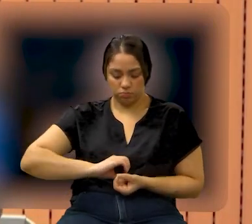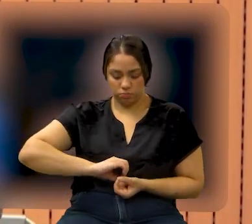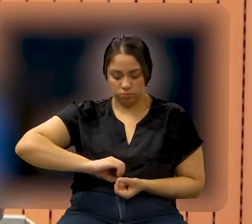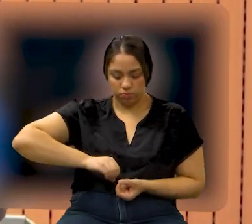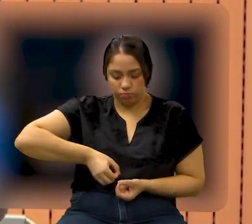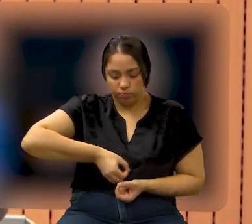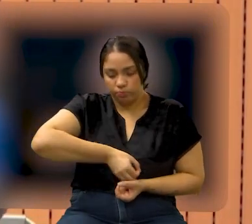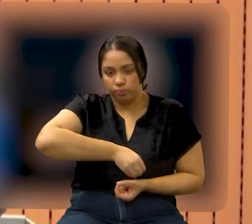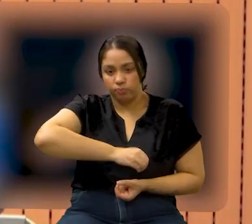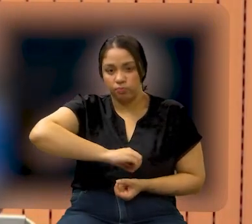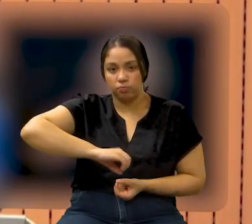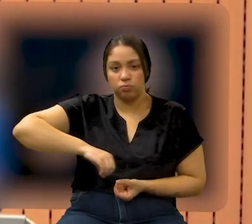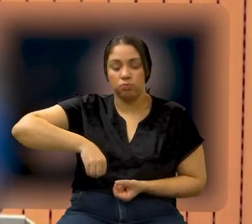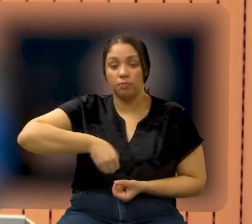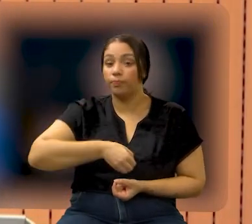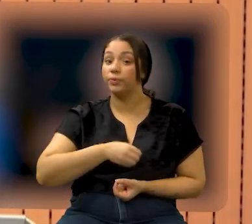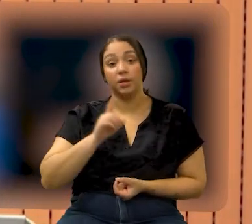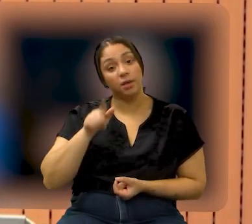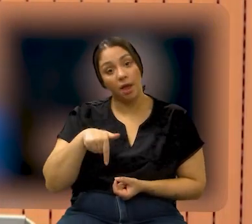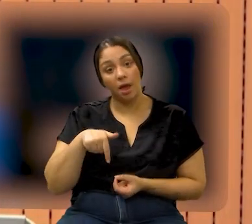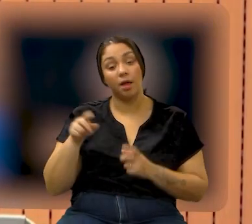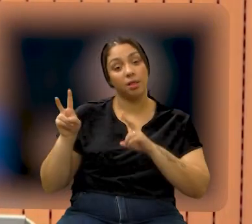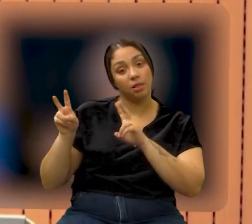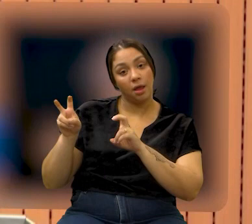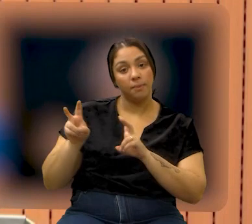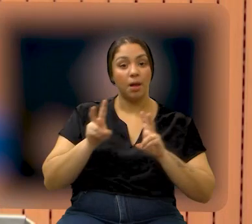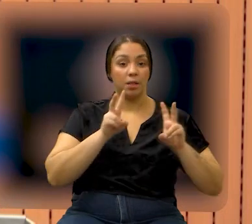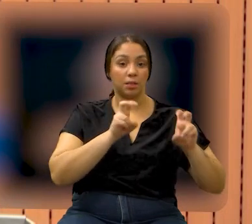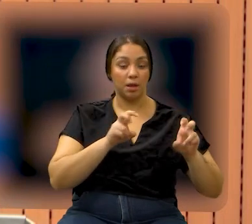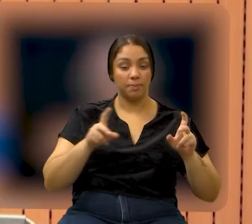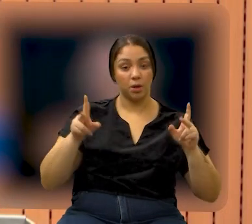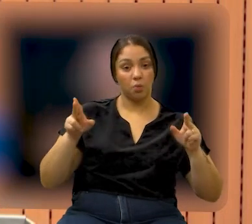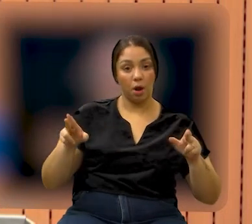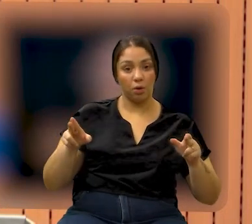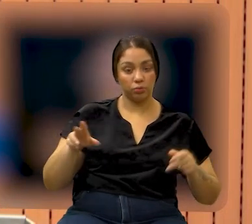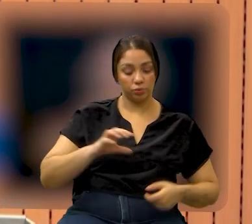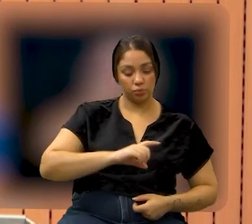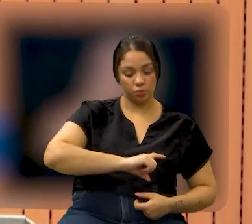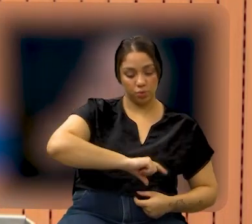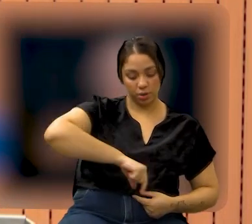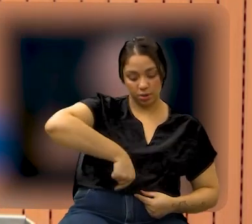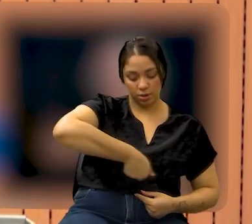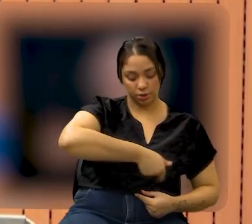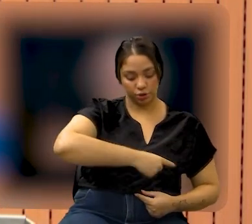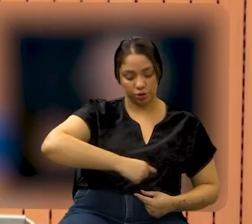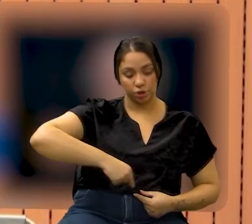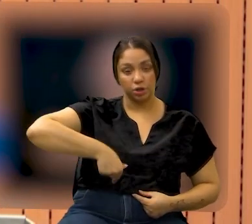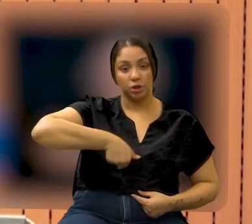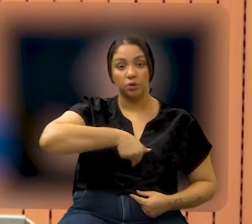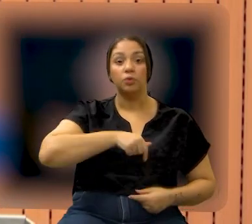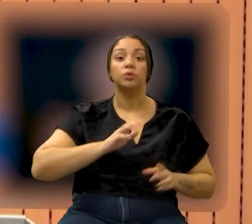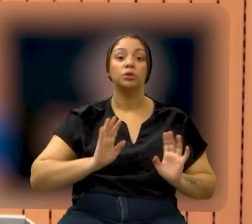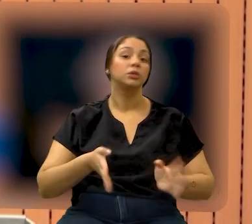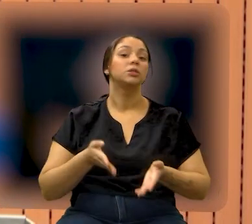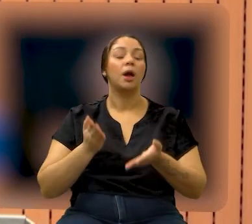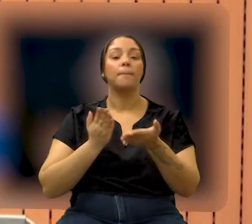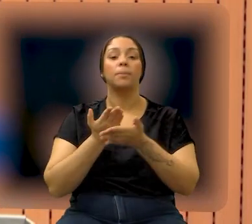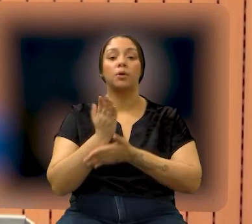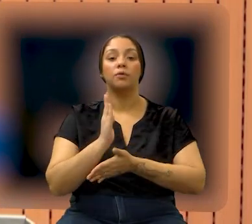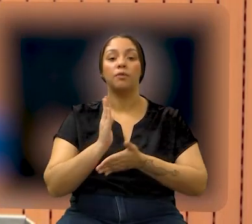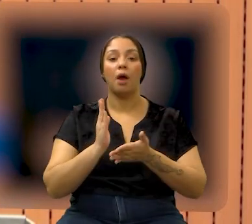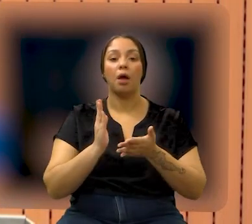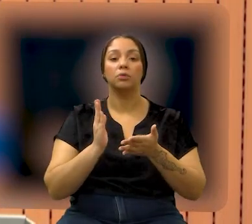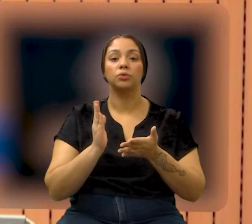que vem a ser basicamente o mesmo assunto e virou um projeto de lei aprovado no Senado,